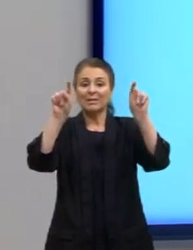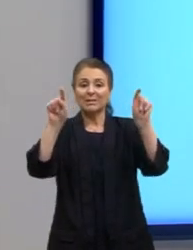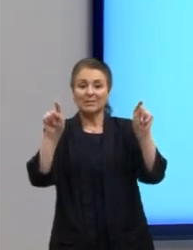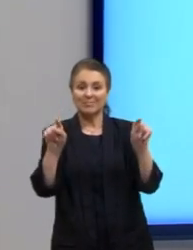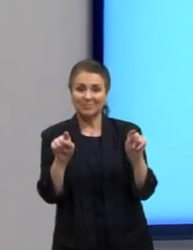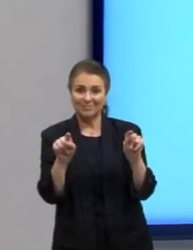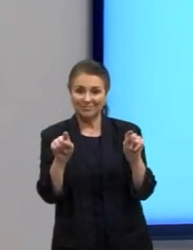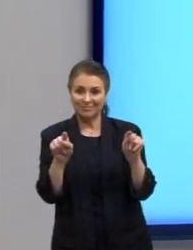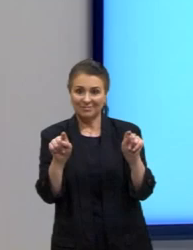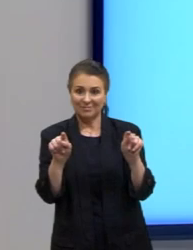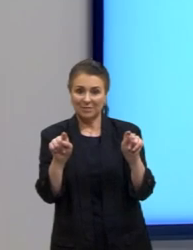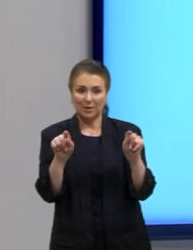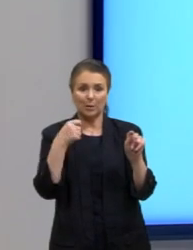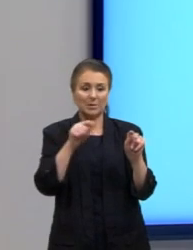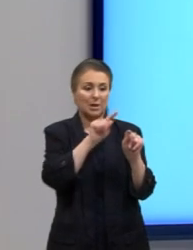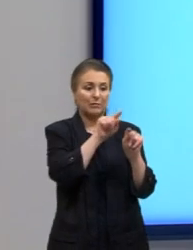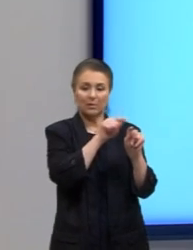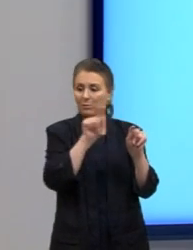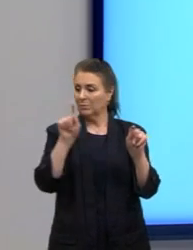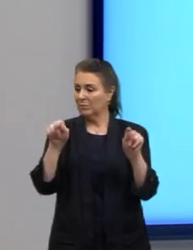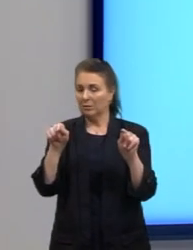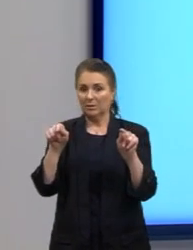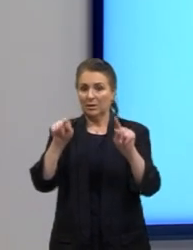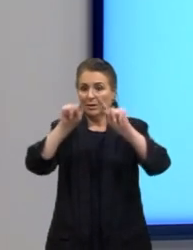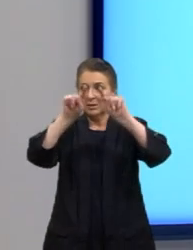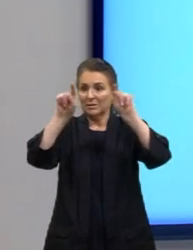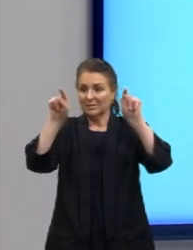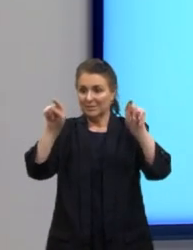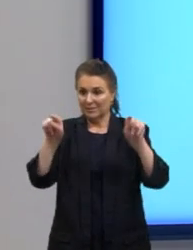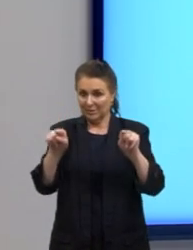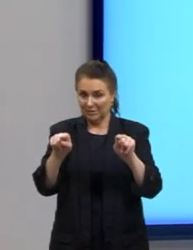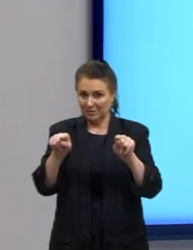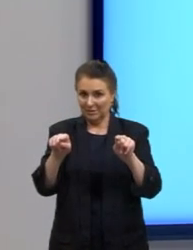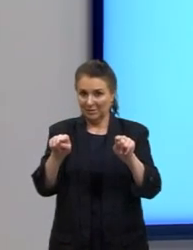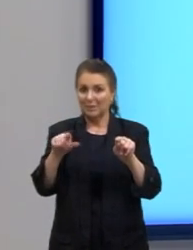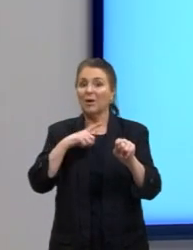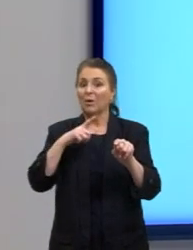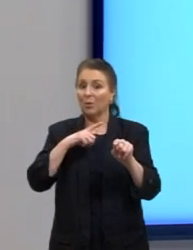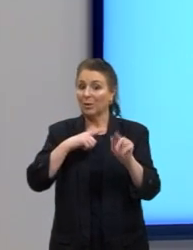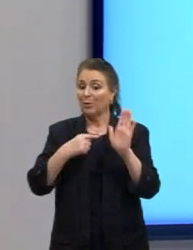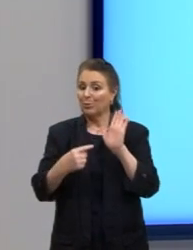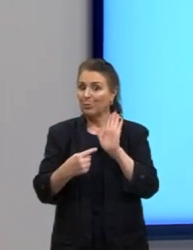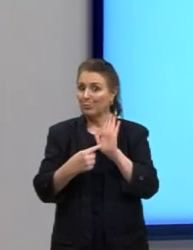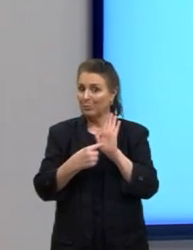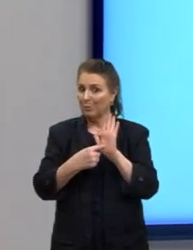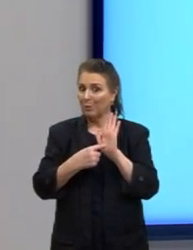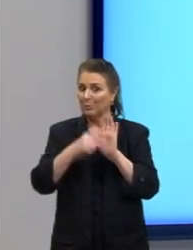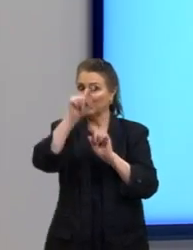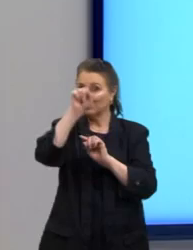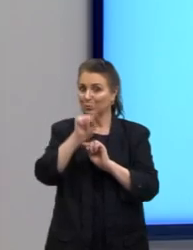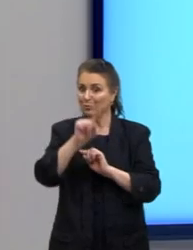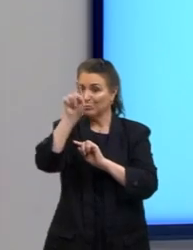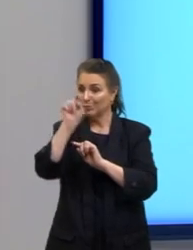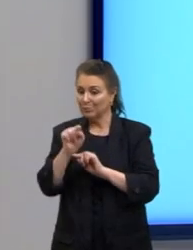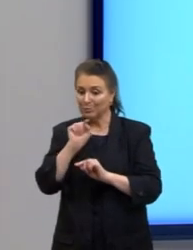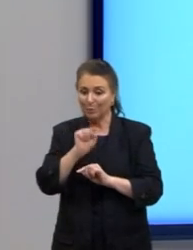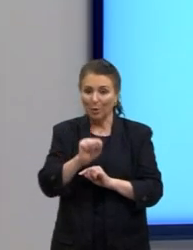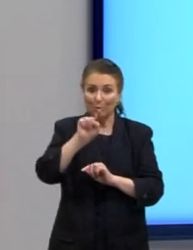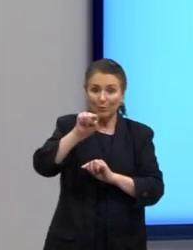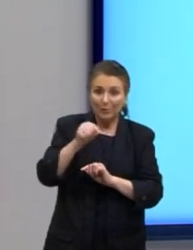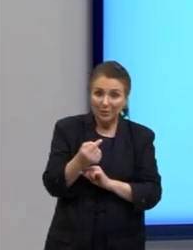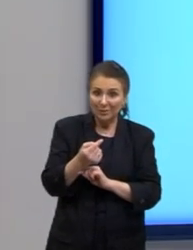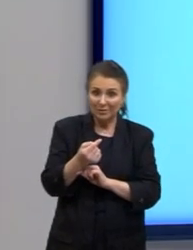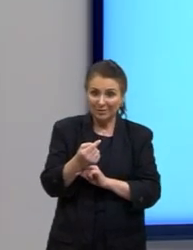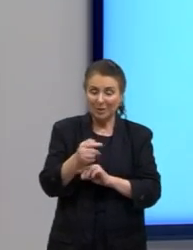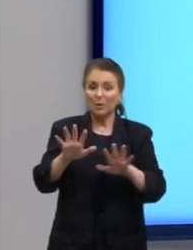precisa colocar entre vírgulas isso entra naquelas sinais de pontuação que a gente teve uma aula só sobre qual é